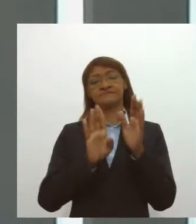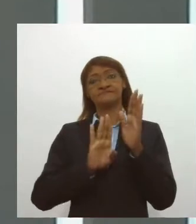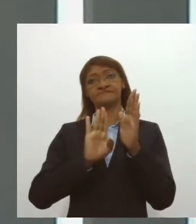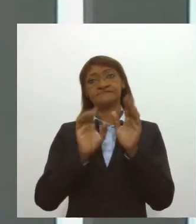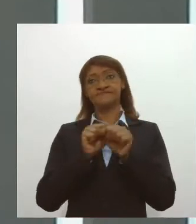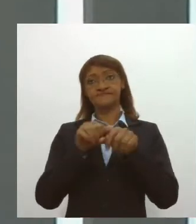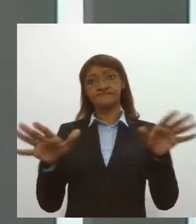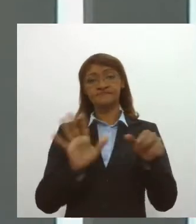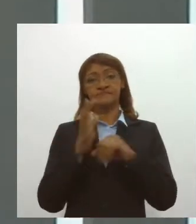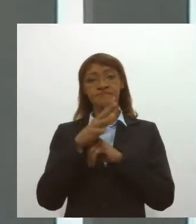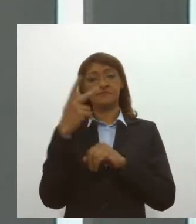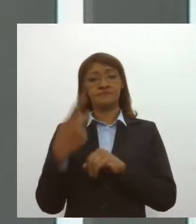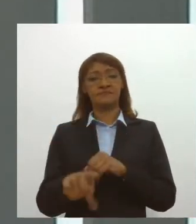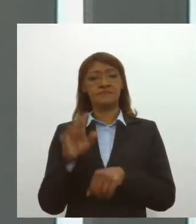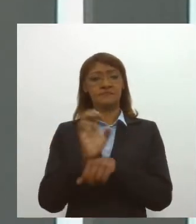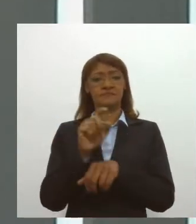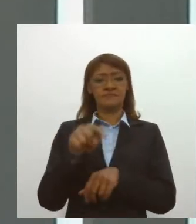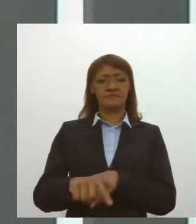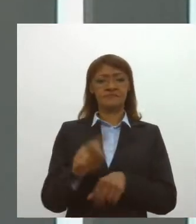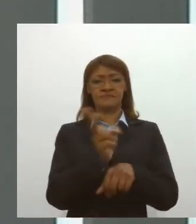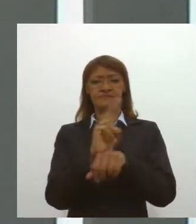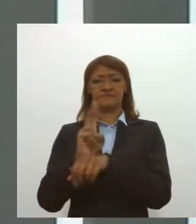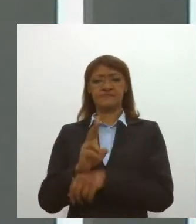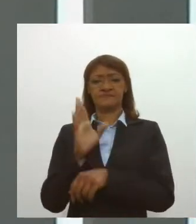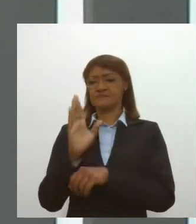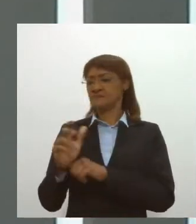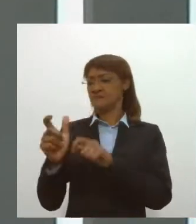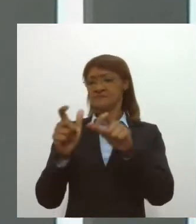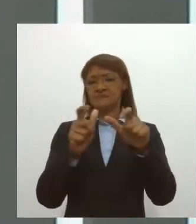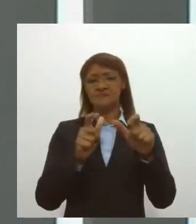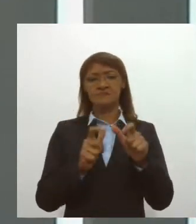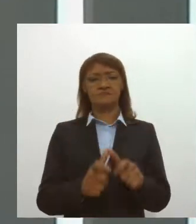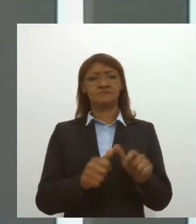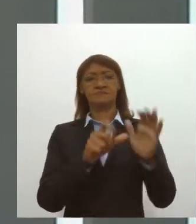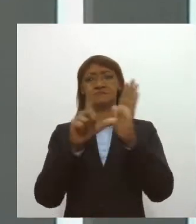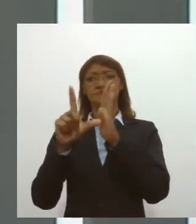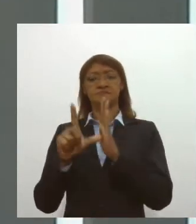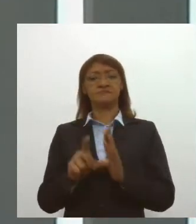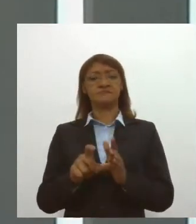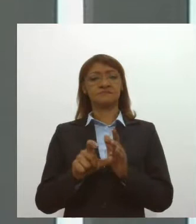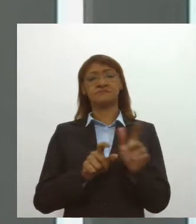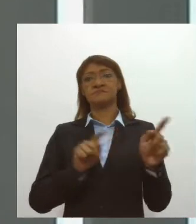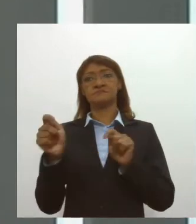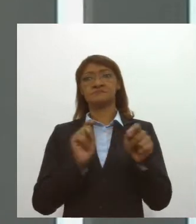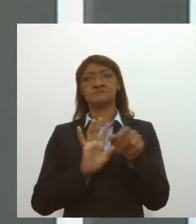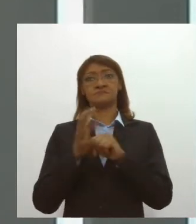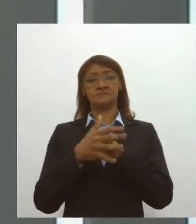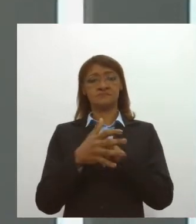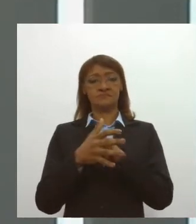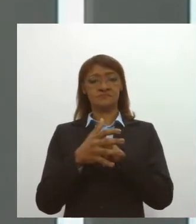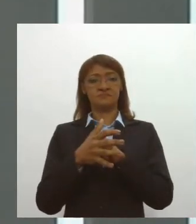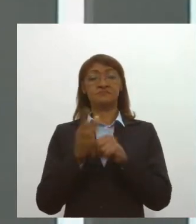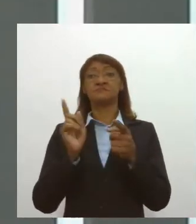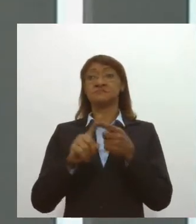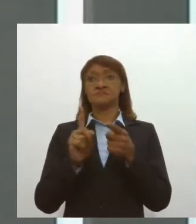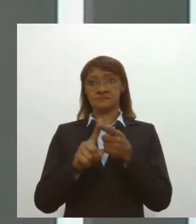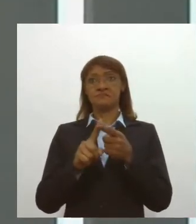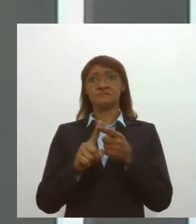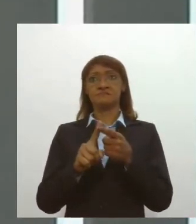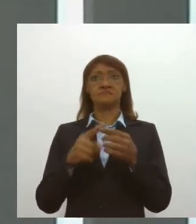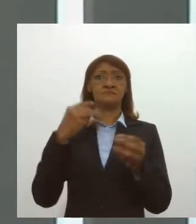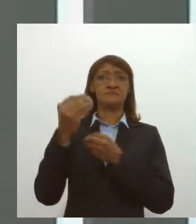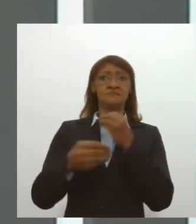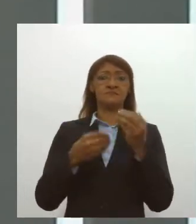Estado, intensificada a fiscalização nos estabelecimentos comerciais para o controle da Covid-19, e veja a reação nas